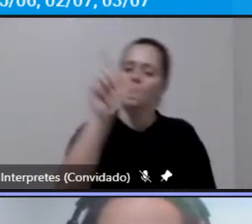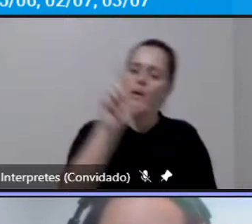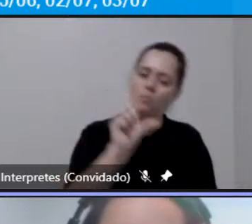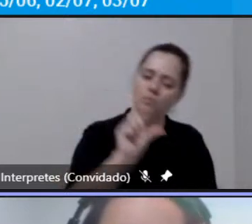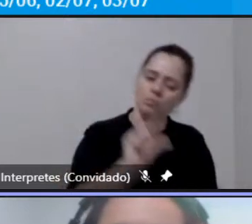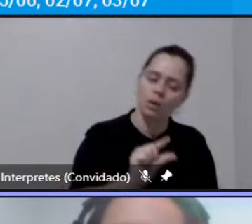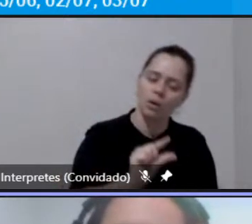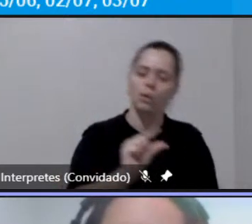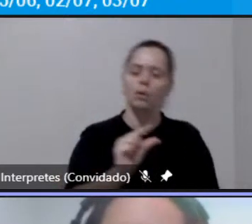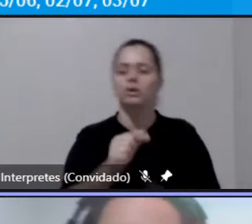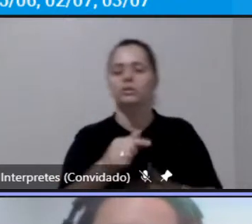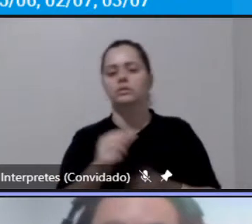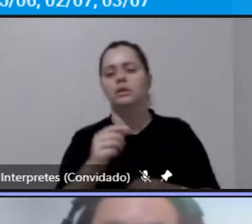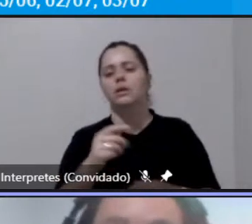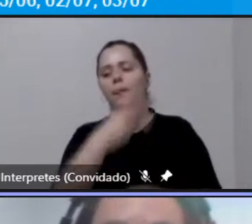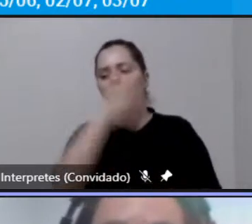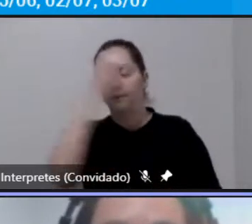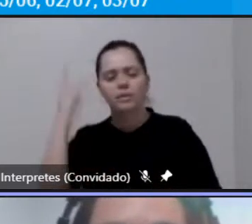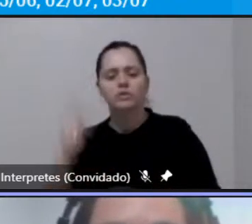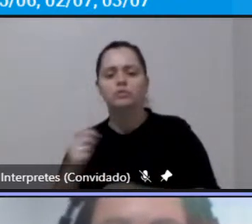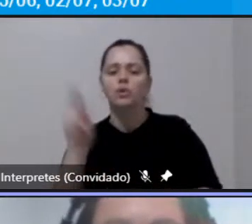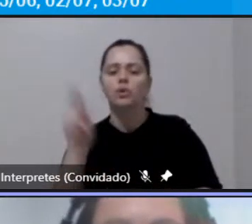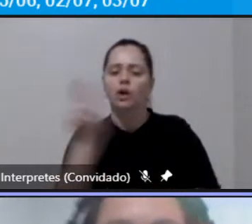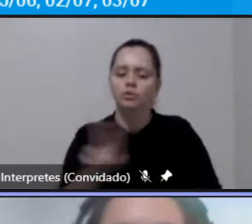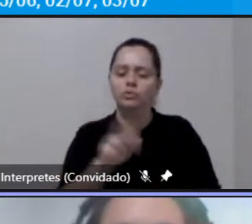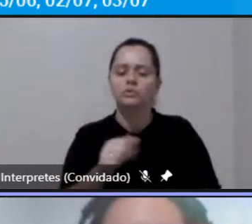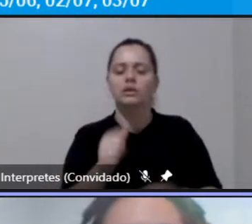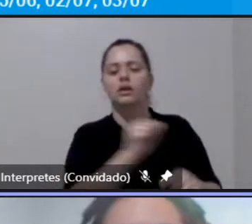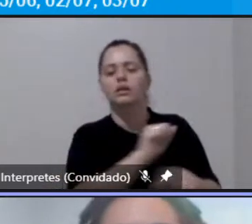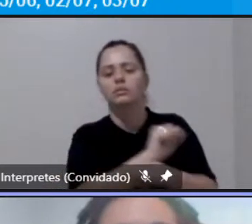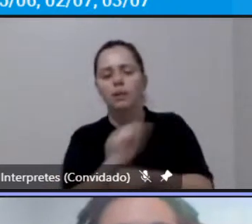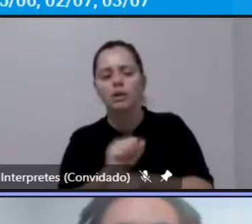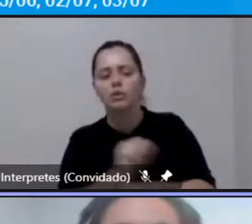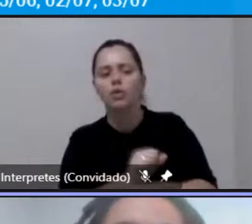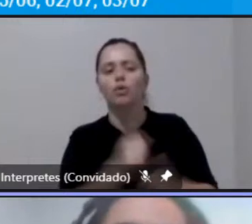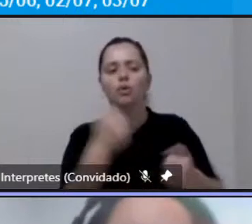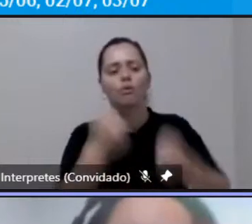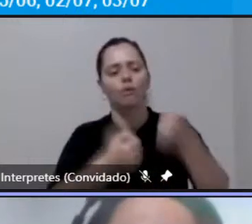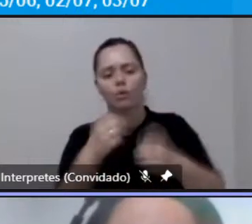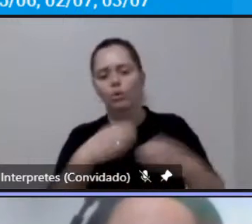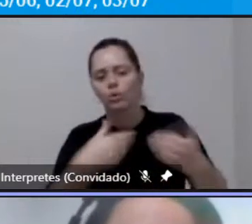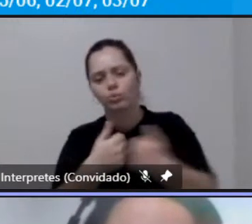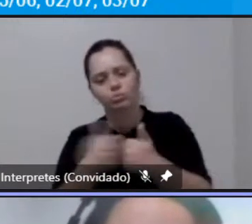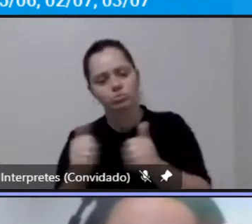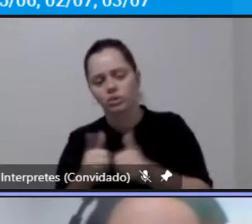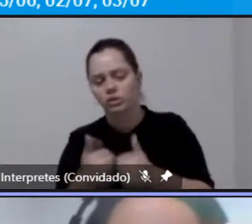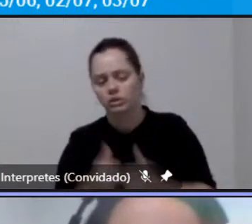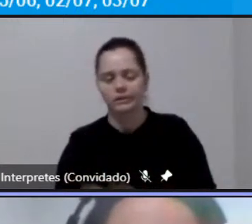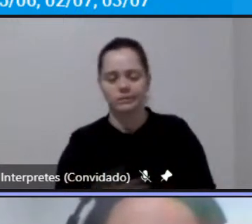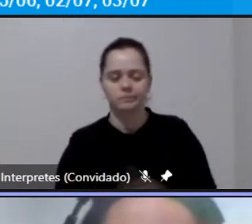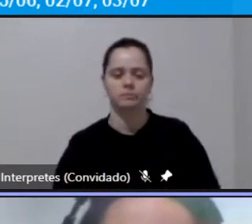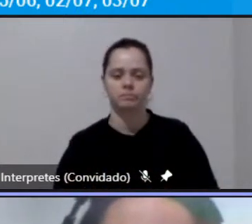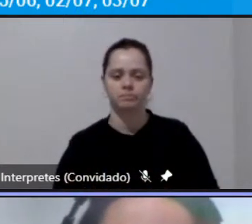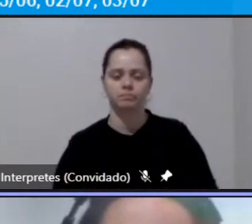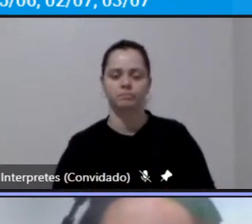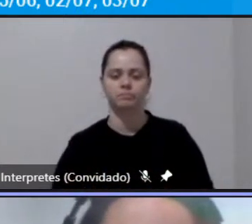baixa demanda que os usuários pararam de utilizar o transporte público pode passar Daniel